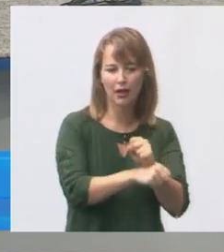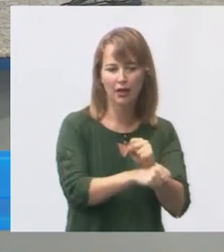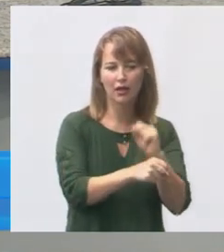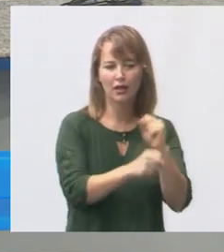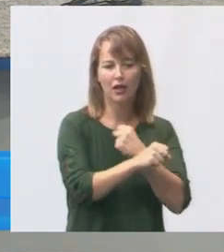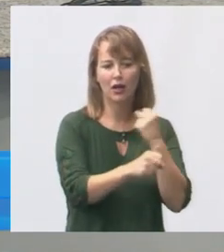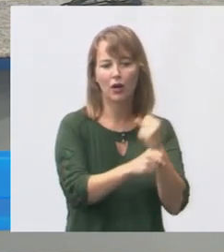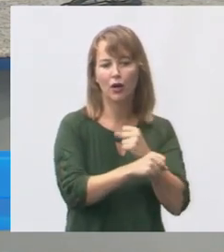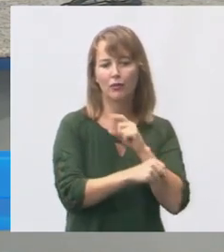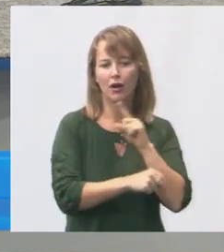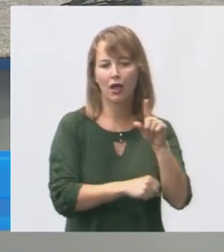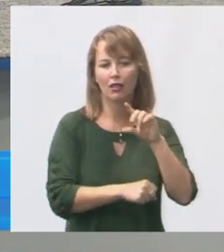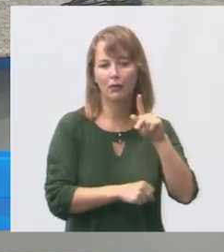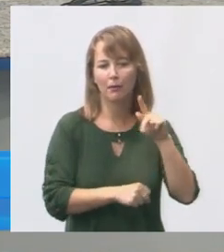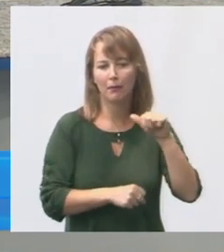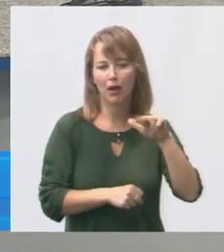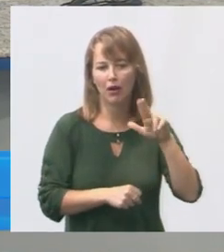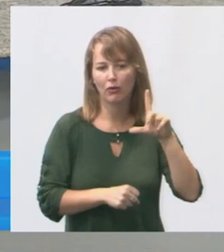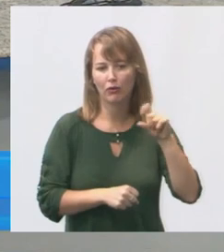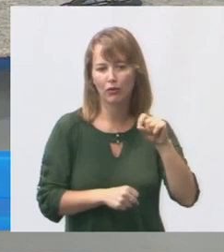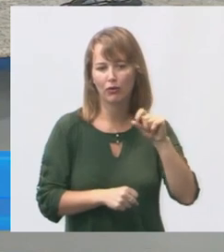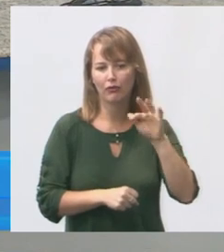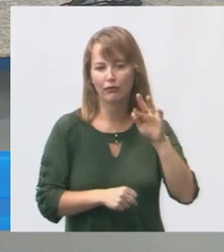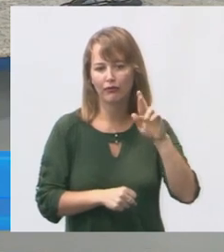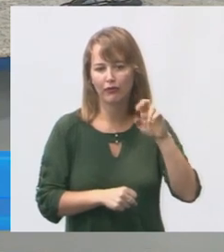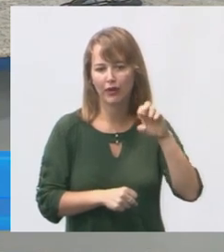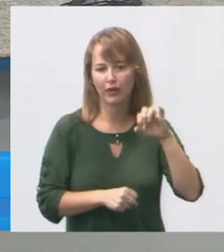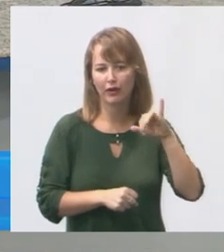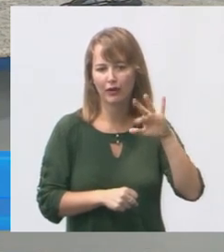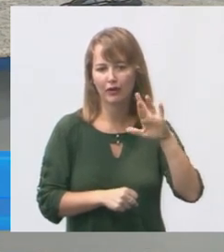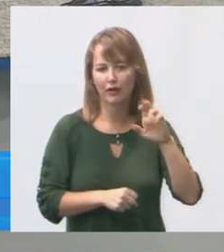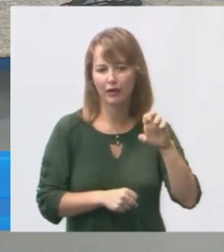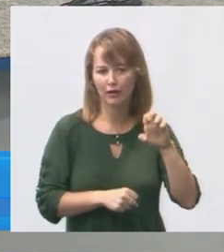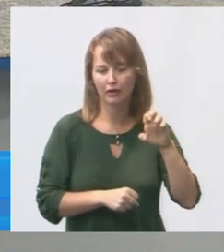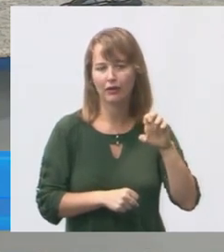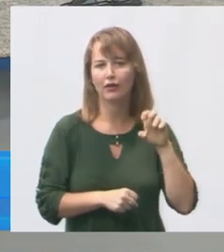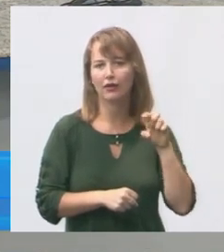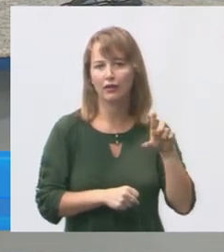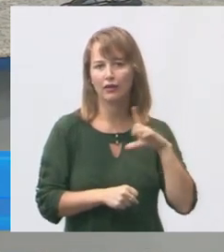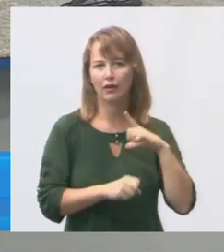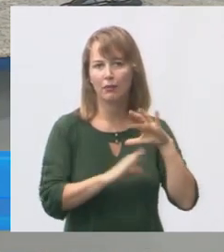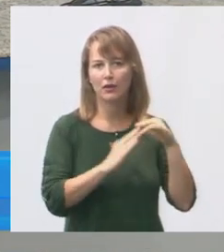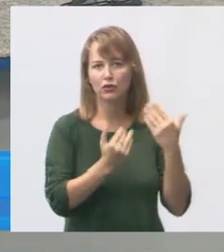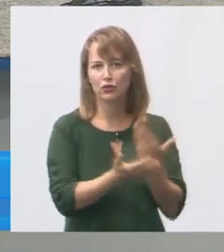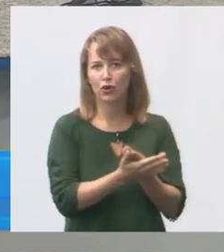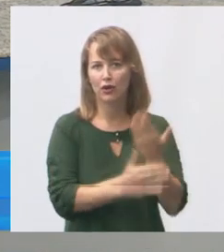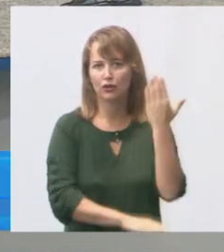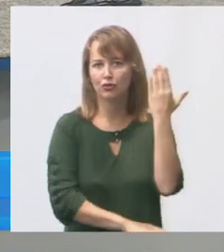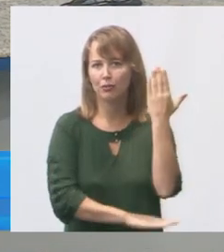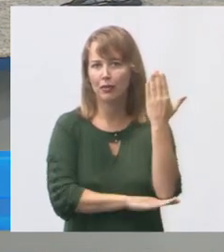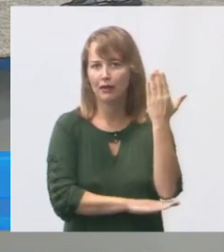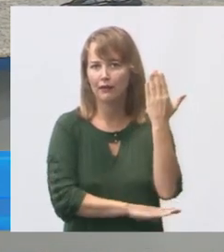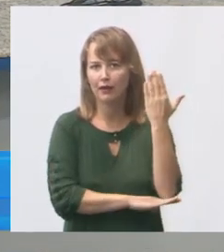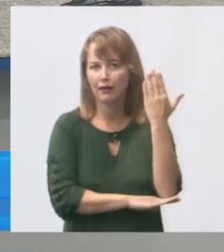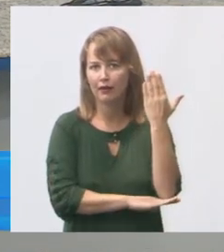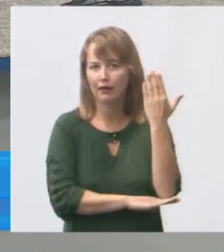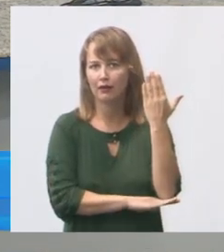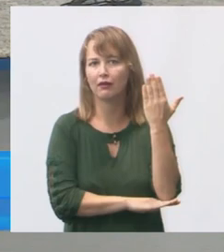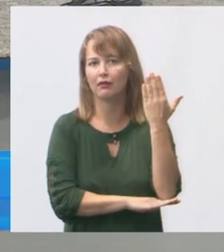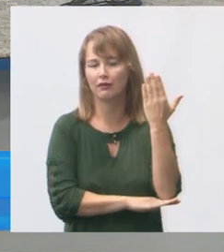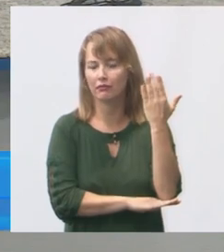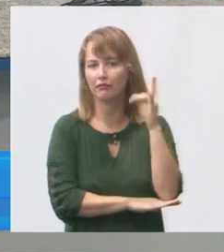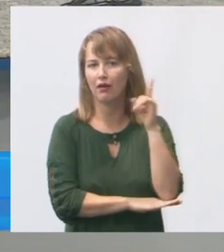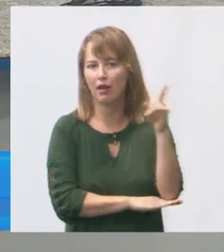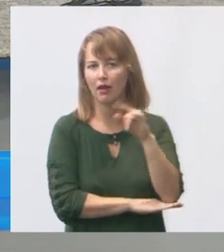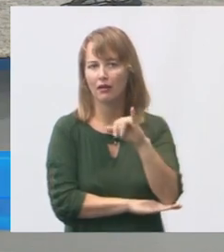obra do Paulo Freire em Anguetá. Nós temos uma escola de madeira, uma semeia de madeira em